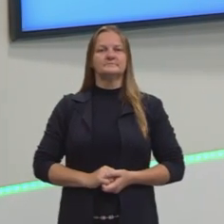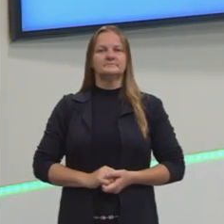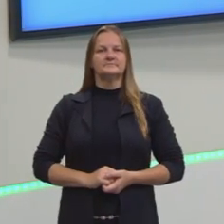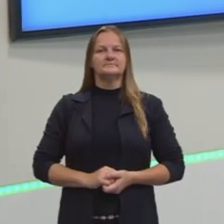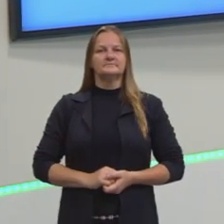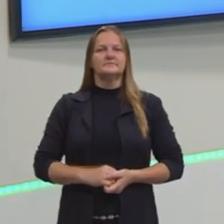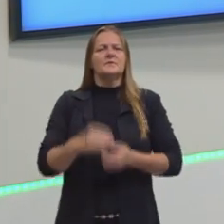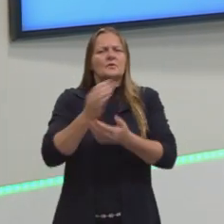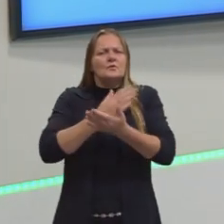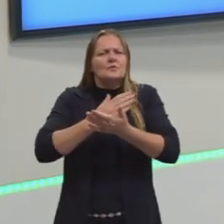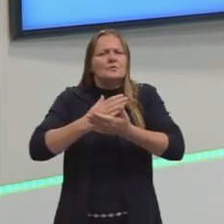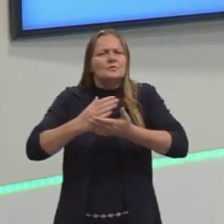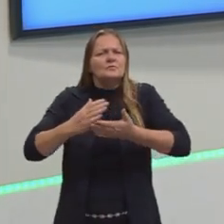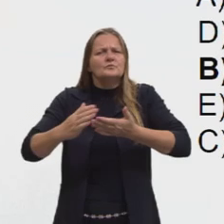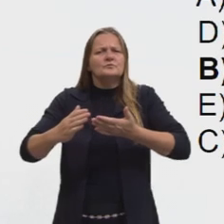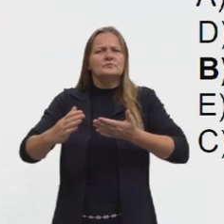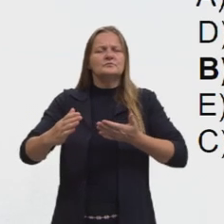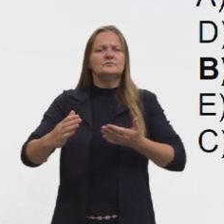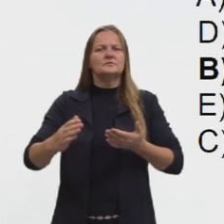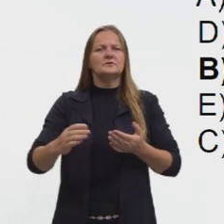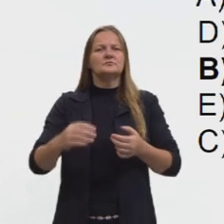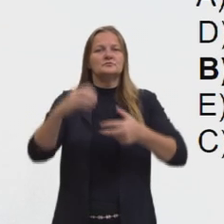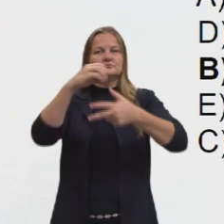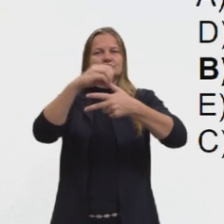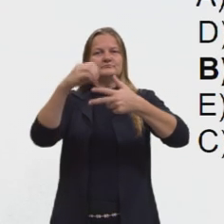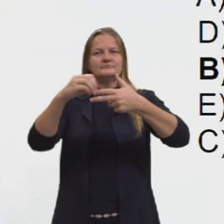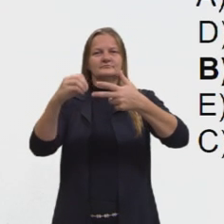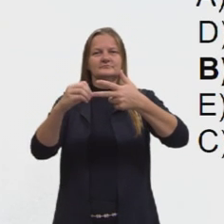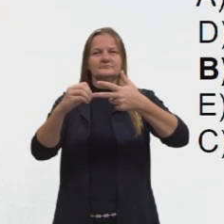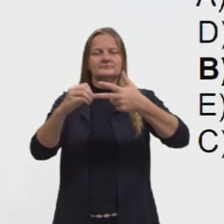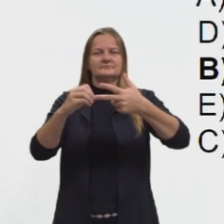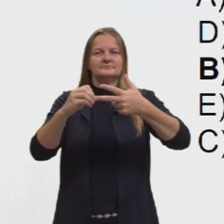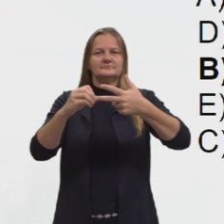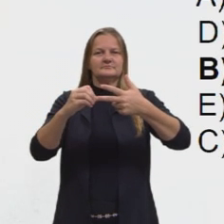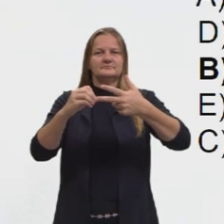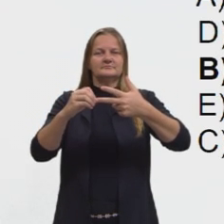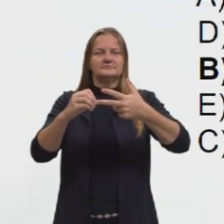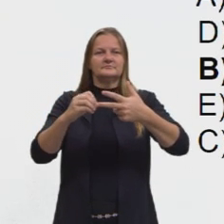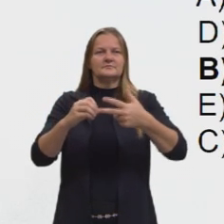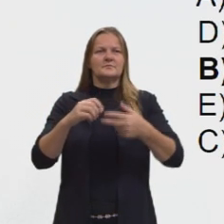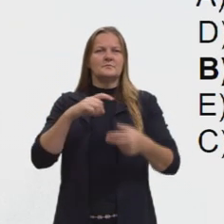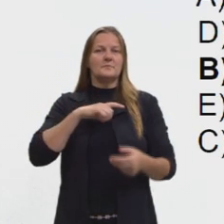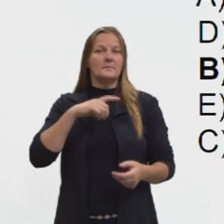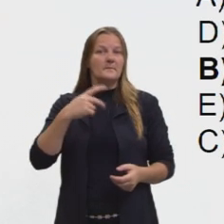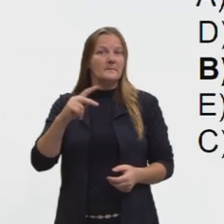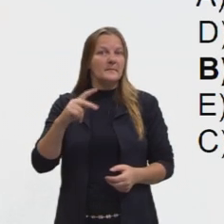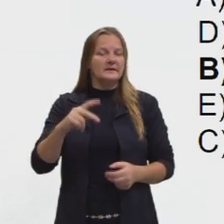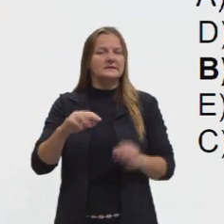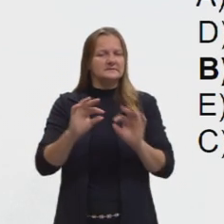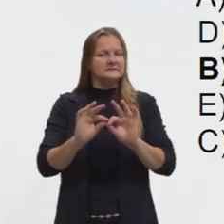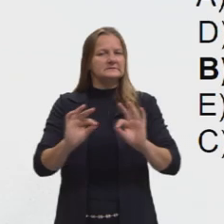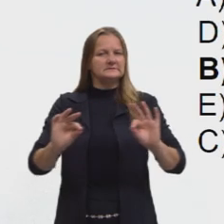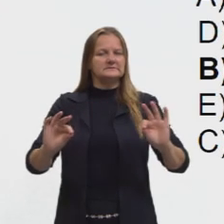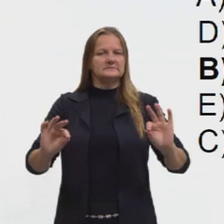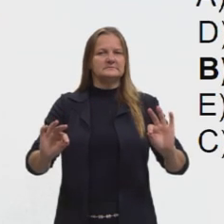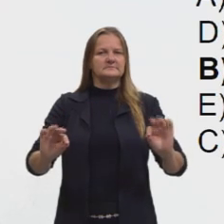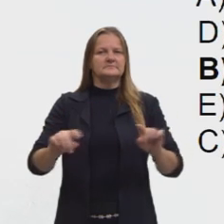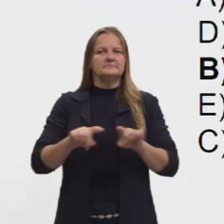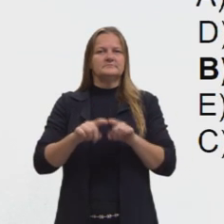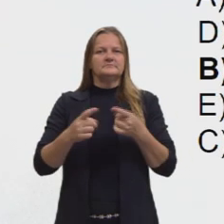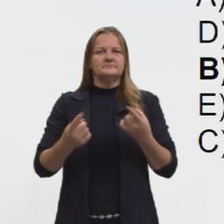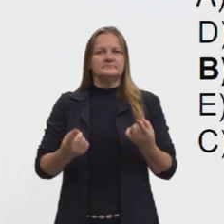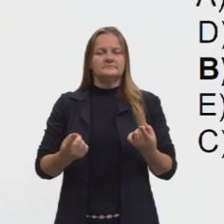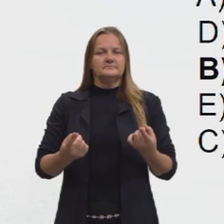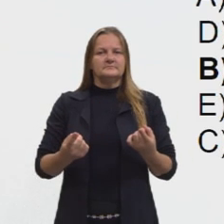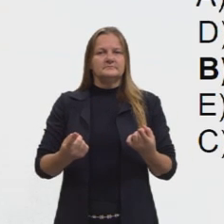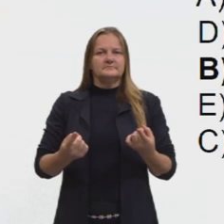Eu vou começar a aula de hoje, então, com uma questão de Enem. Essa é uma questão de Enem que ela parece ser bem simples no primeiro momento, mas